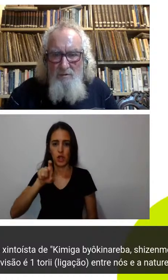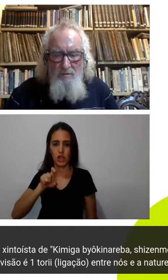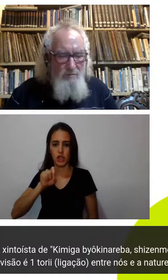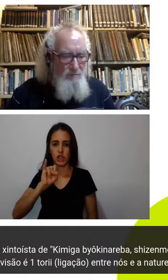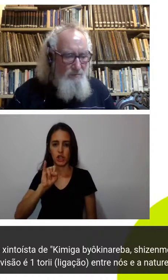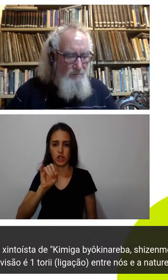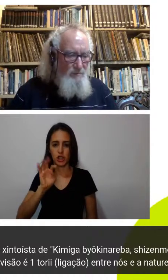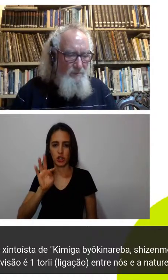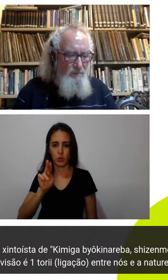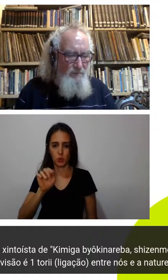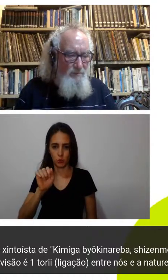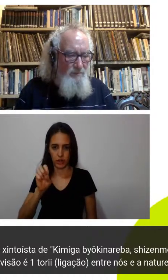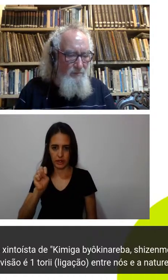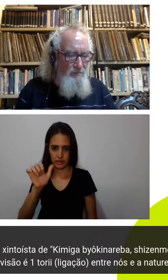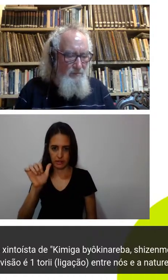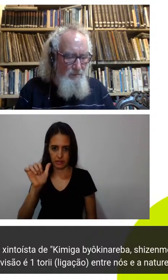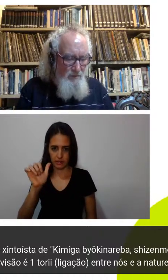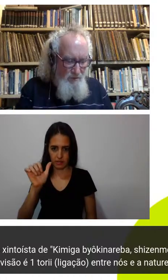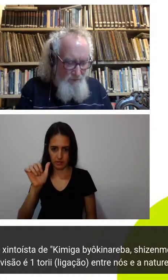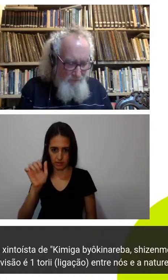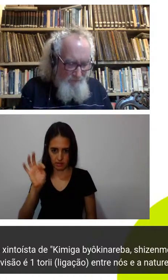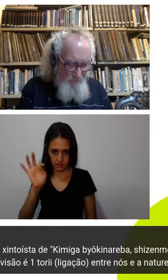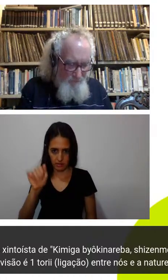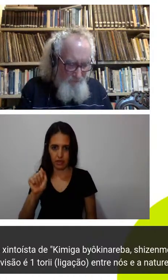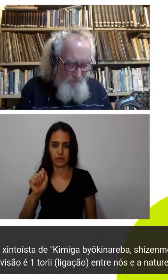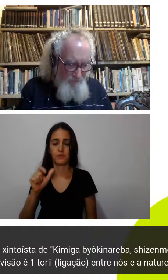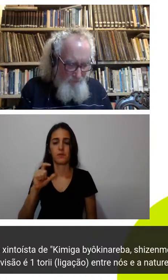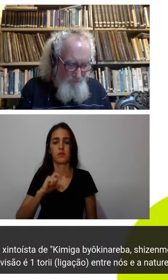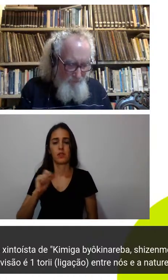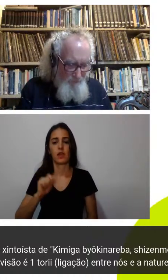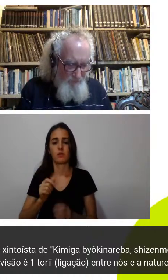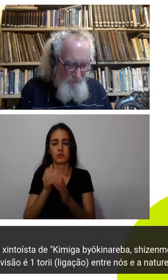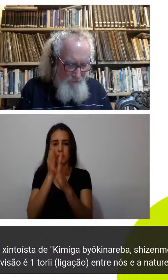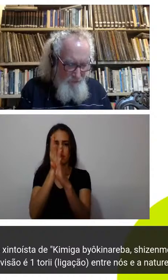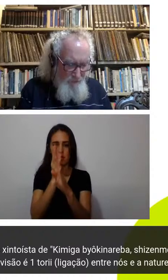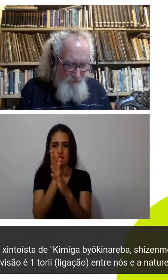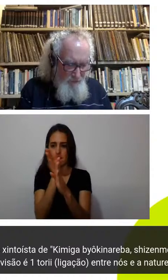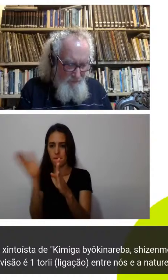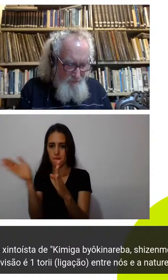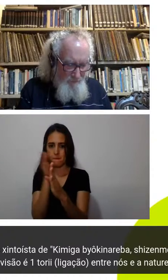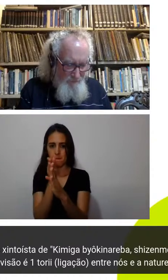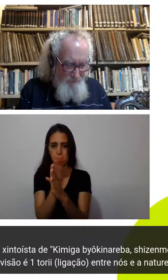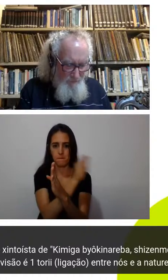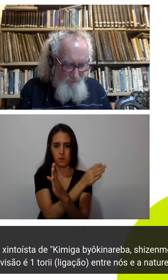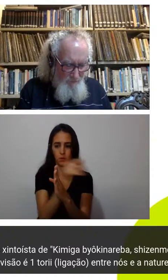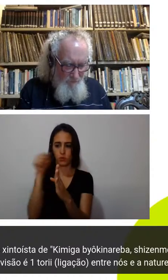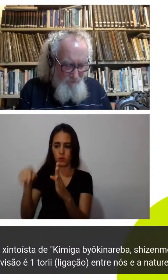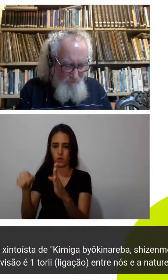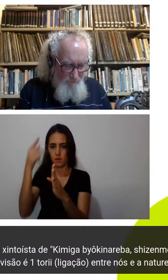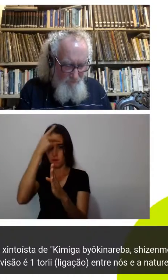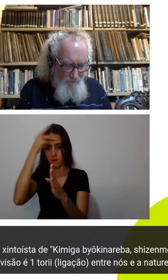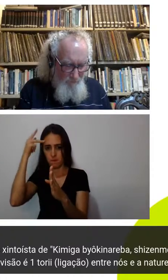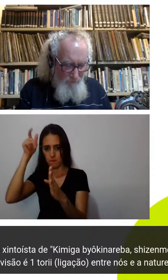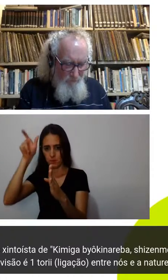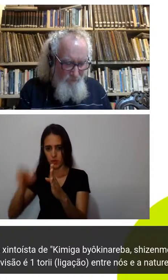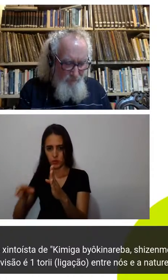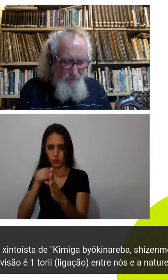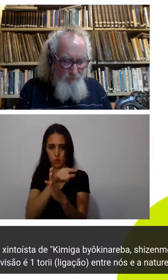acho que sim a gente pode fazer um paralelo com esse portal que divide o mundo dos homens e o mundo da natureza eu não sei se no shintoísmo